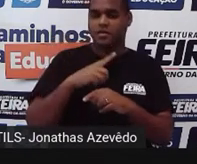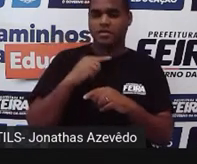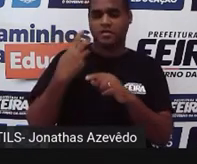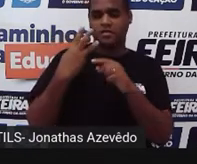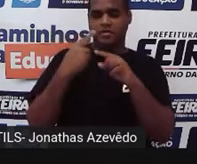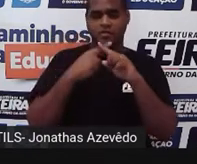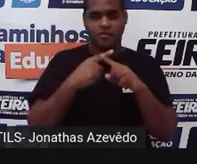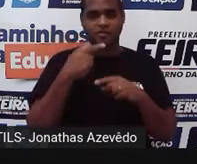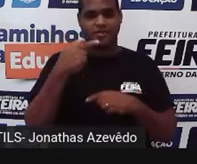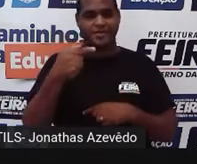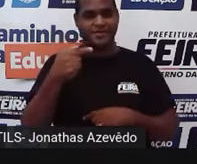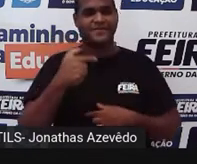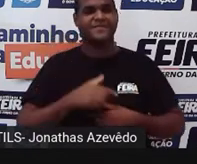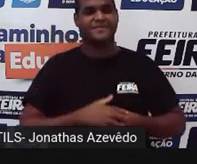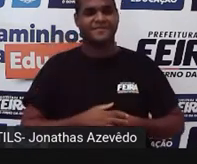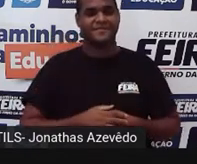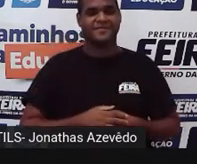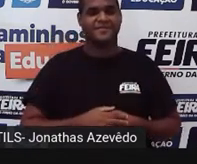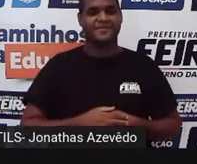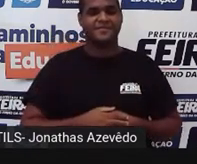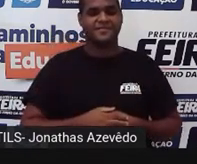multiplicado por nota 7